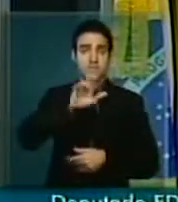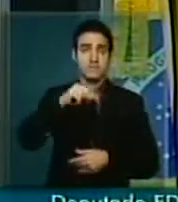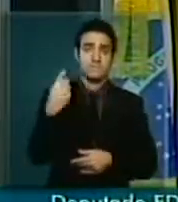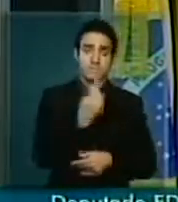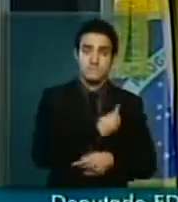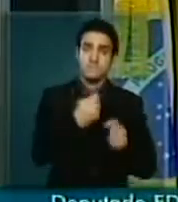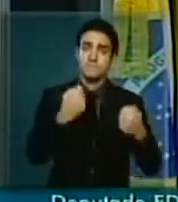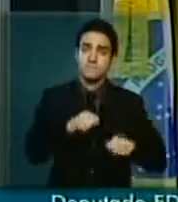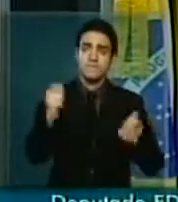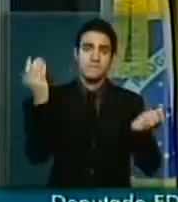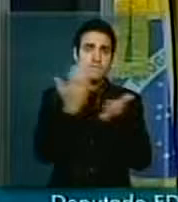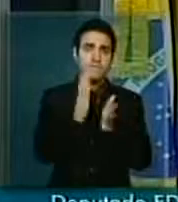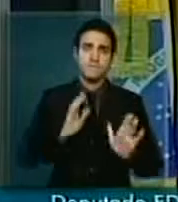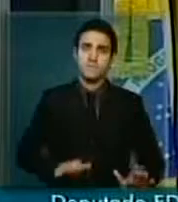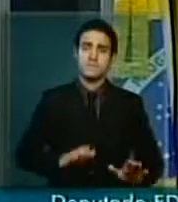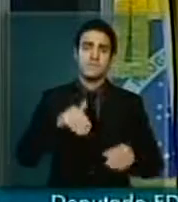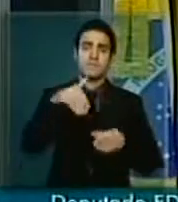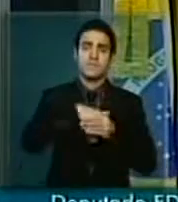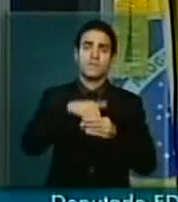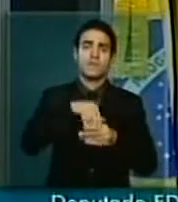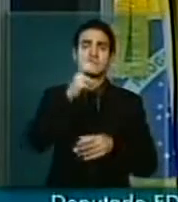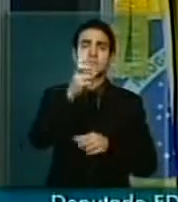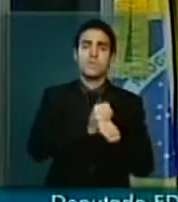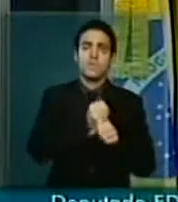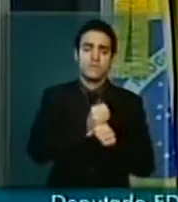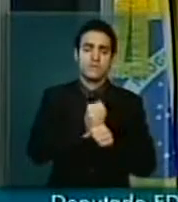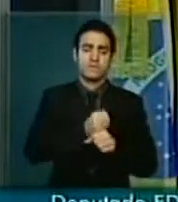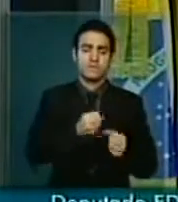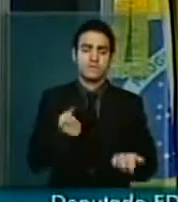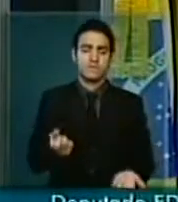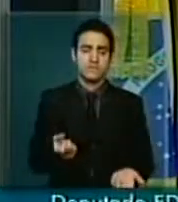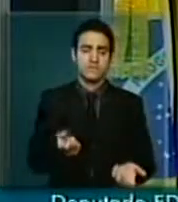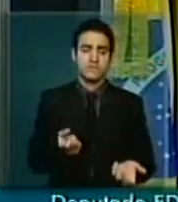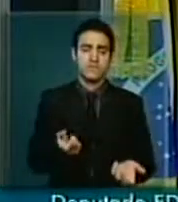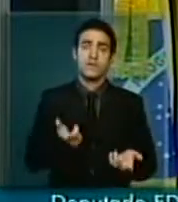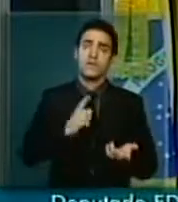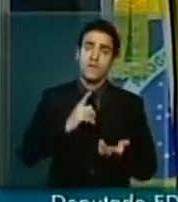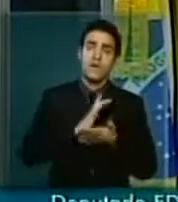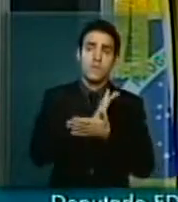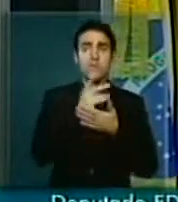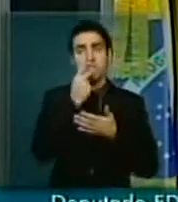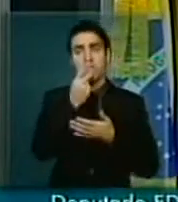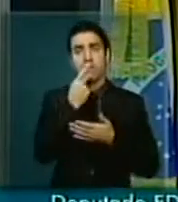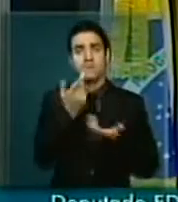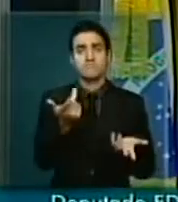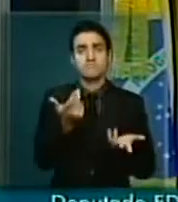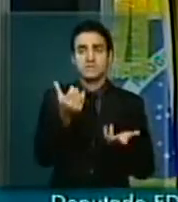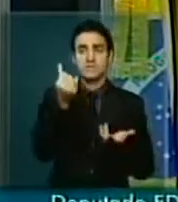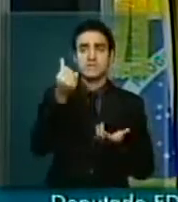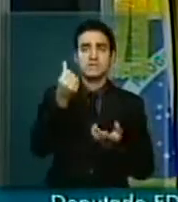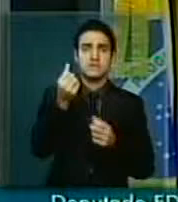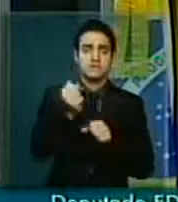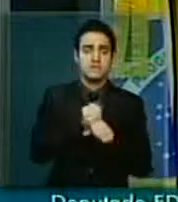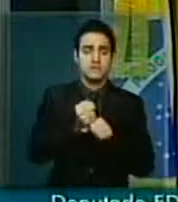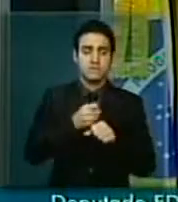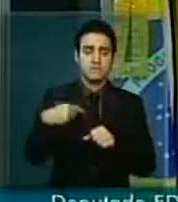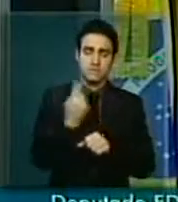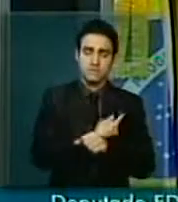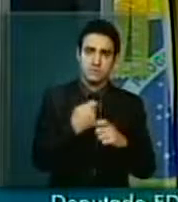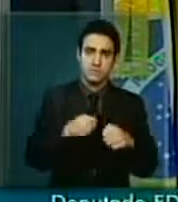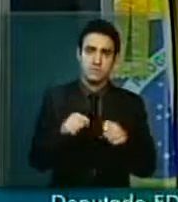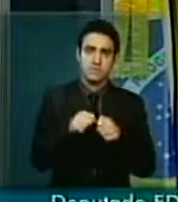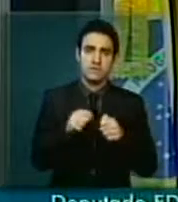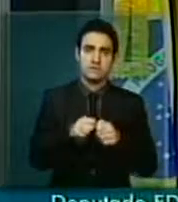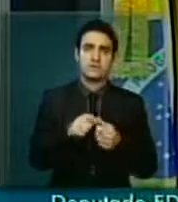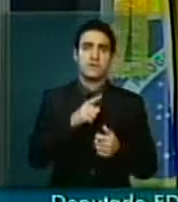acabar com a reeleição, mandato de cinco anos. Tem gente defendendo seis anos. Nós precisamos fazer com que tenhamos